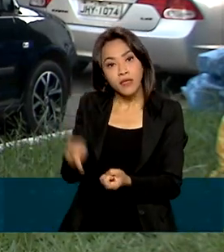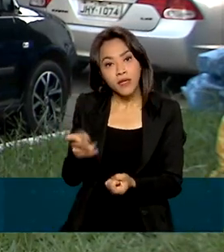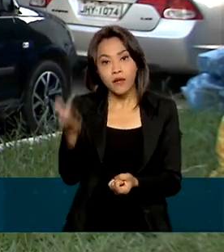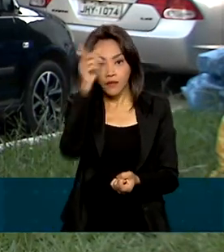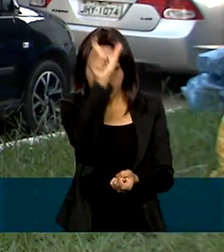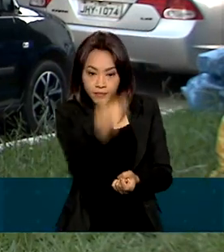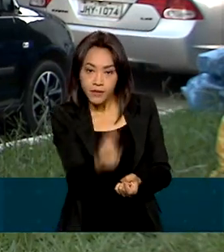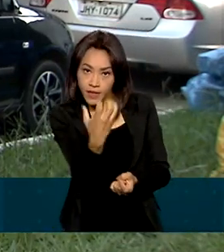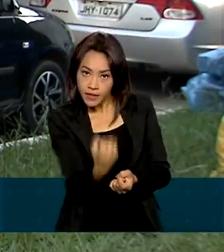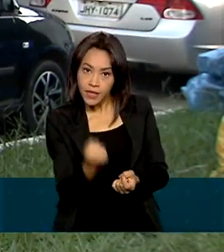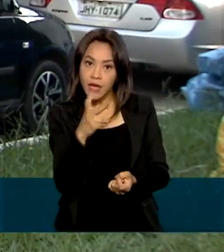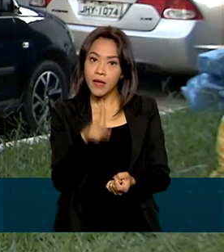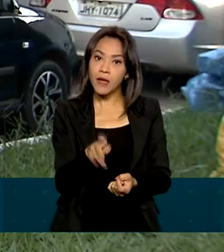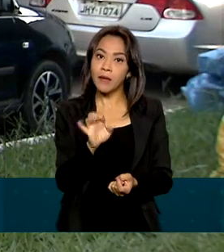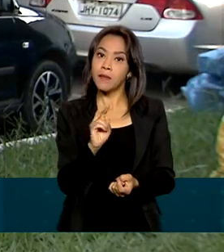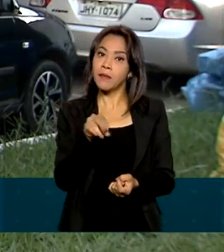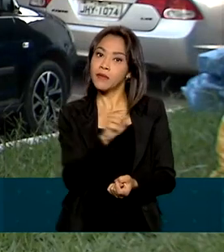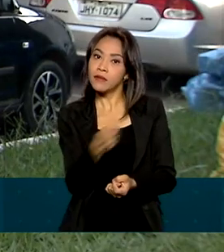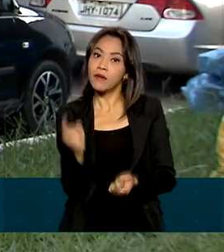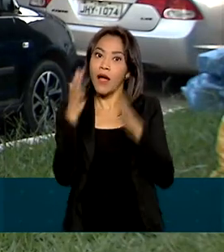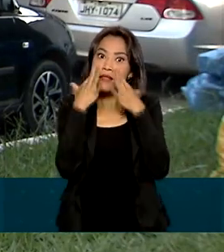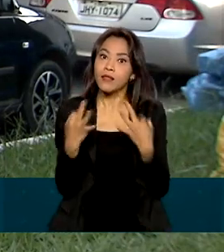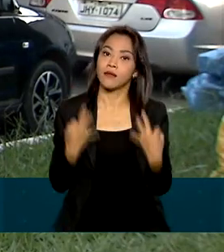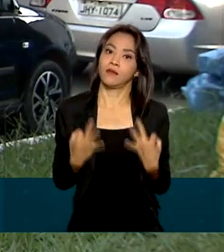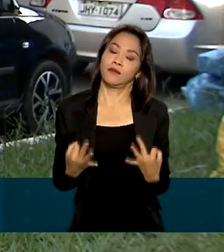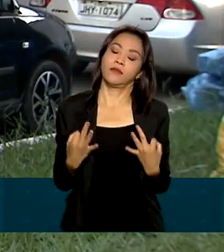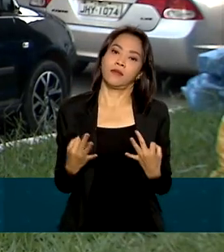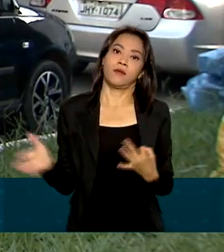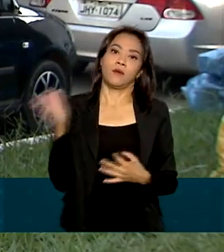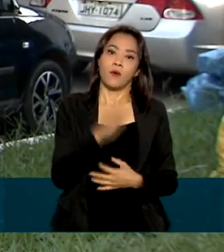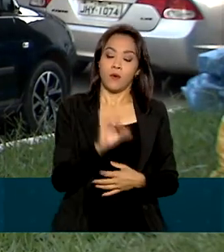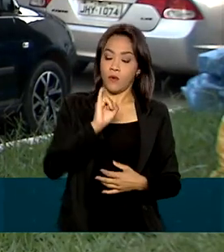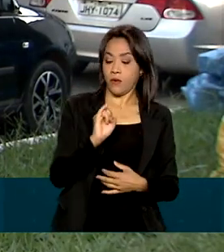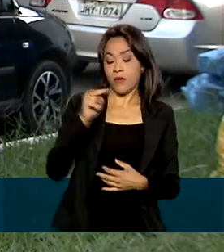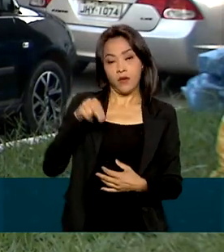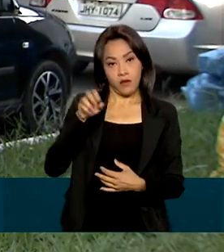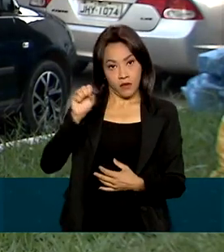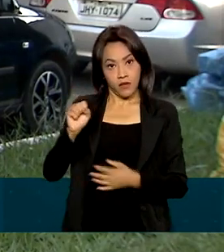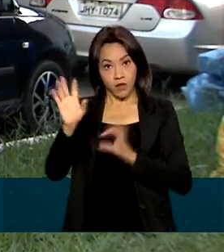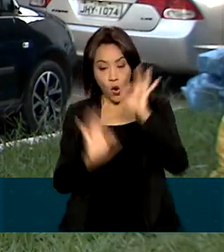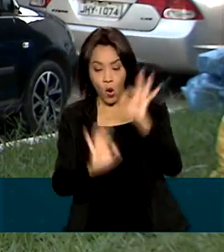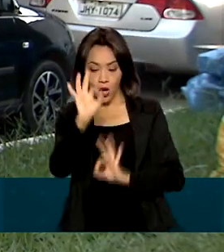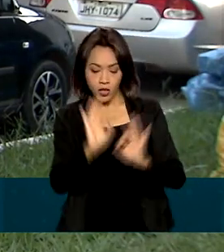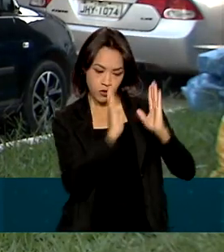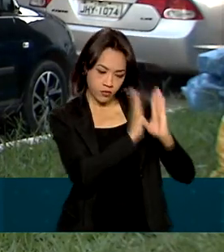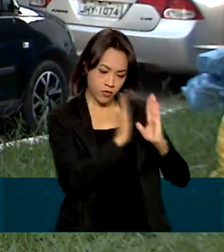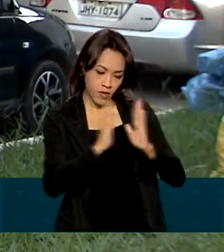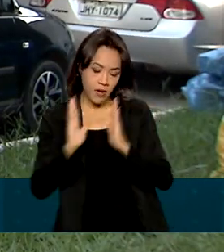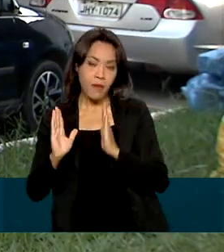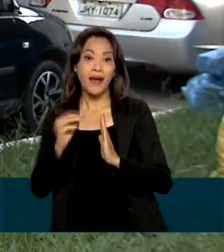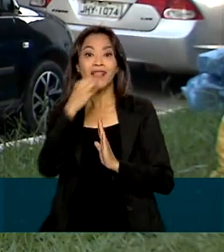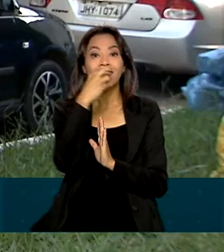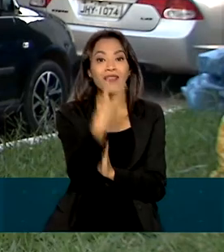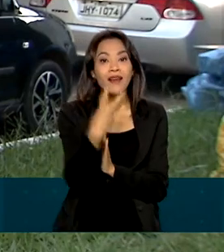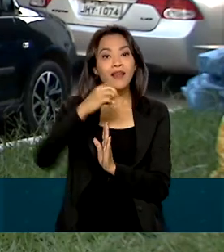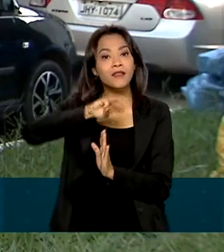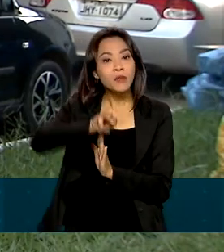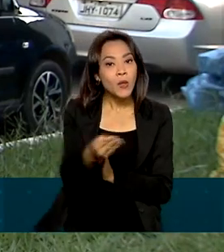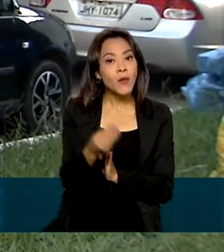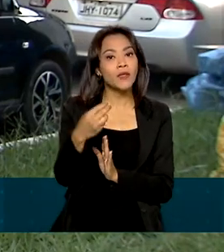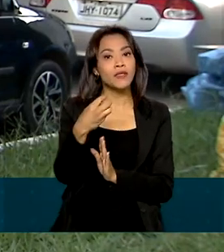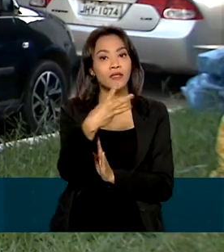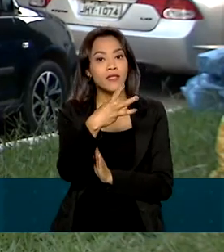precisam ficar atentos. O INSS montou um calendário para atender os 3 milhões e 300 mil